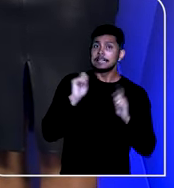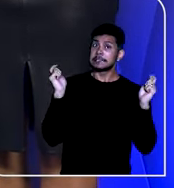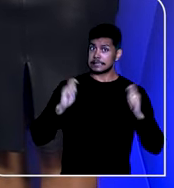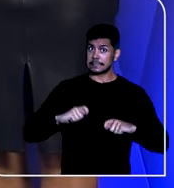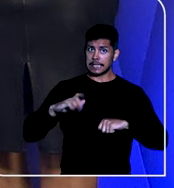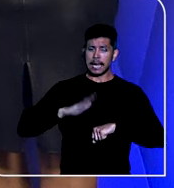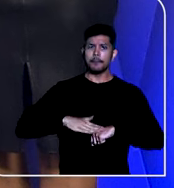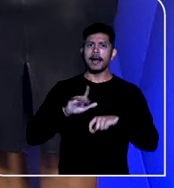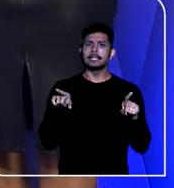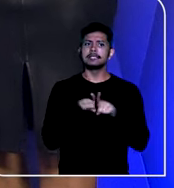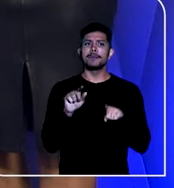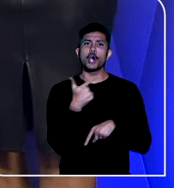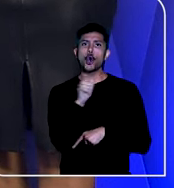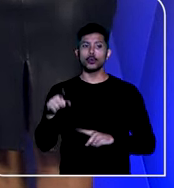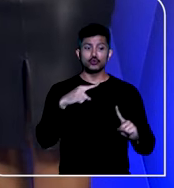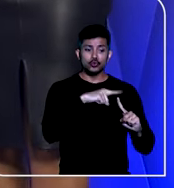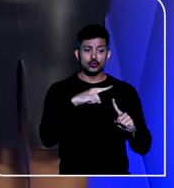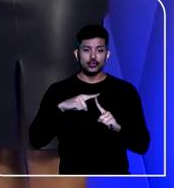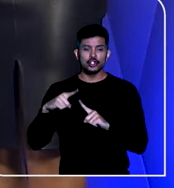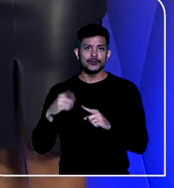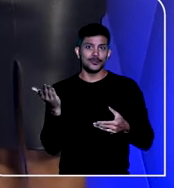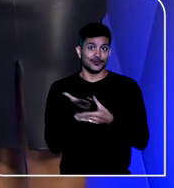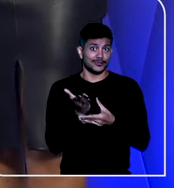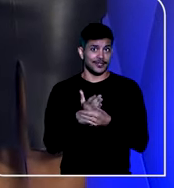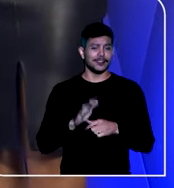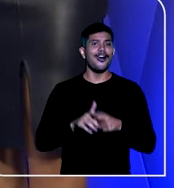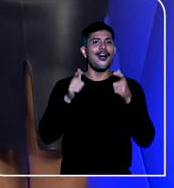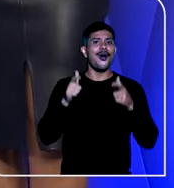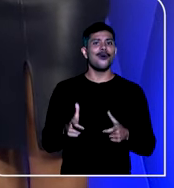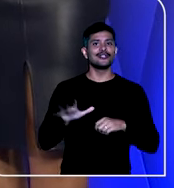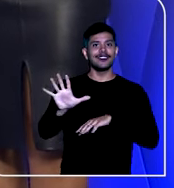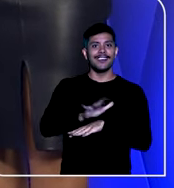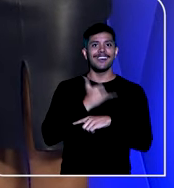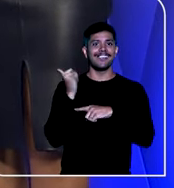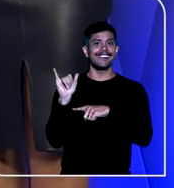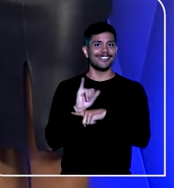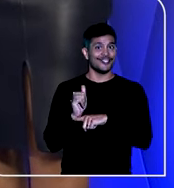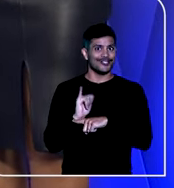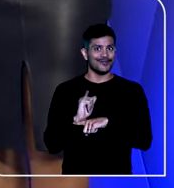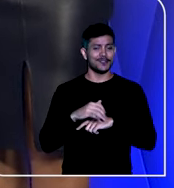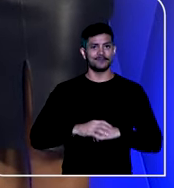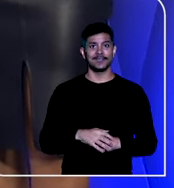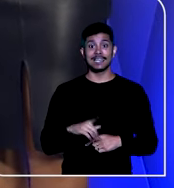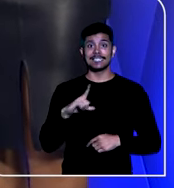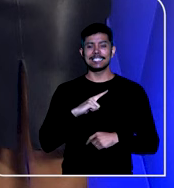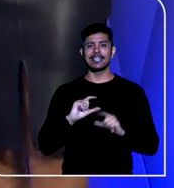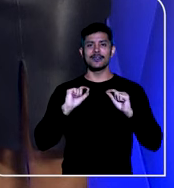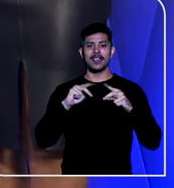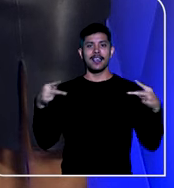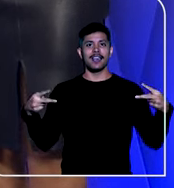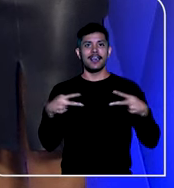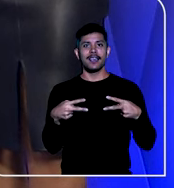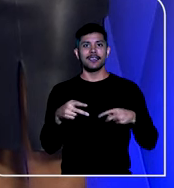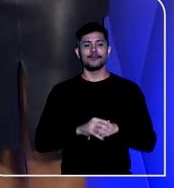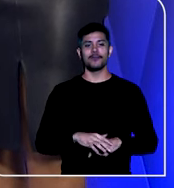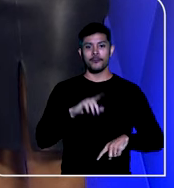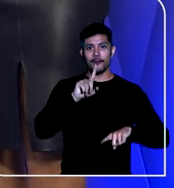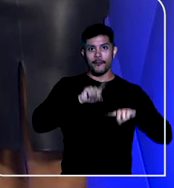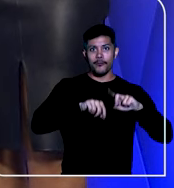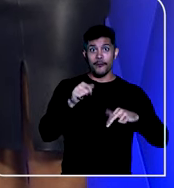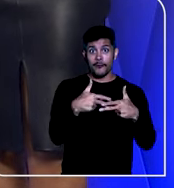importantes classes processuais no nosso canal do YouTube? Basta acessar a playlist Peças